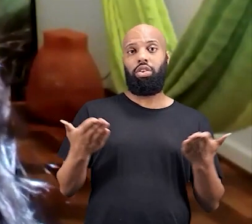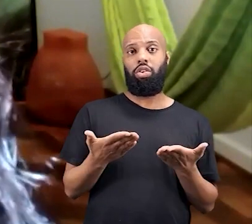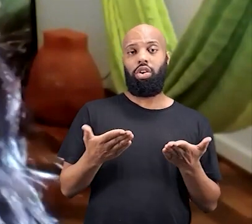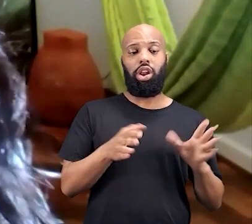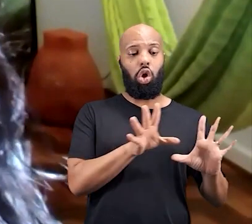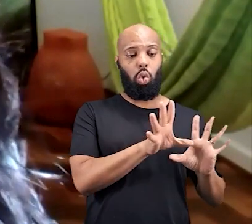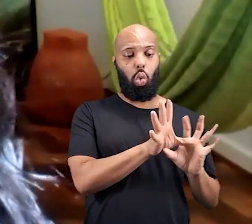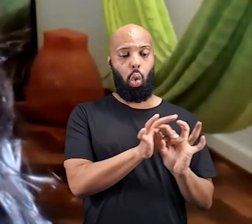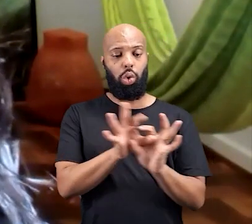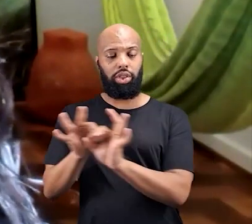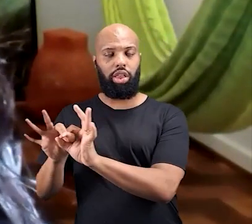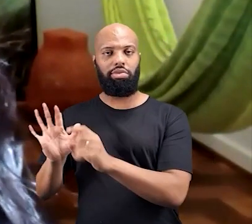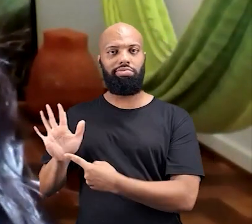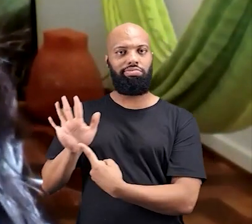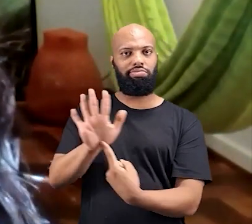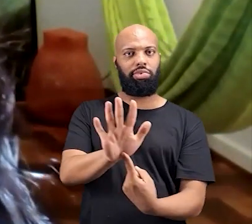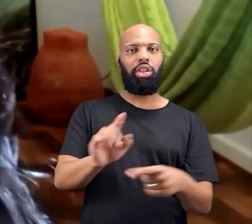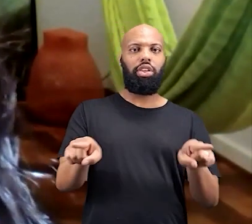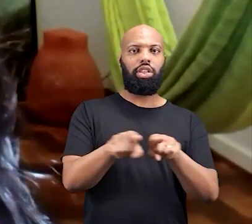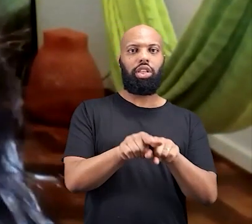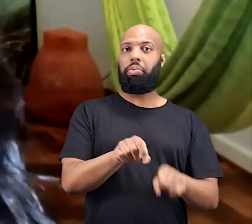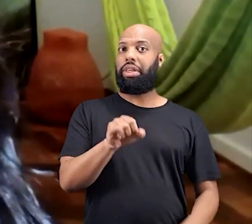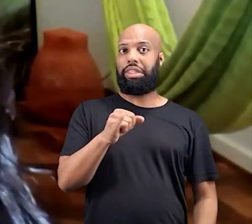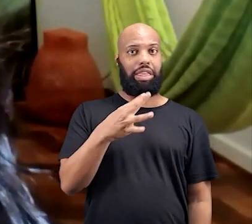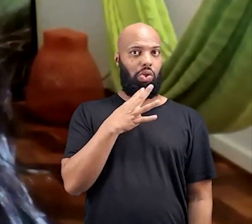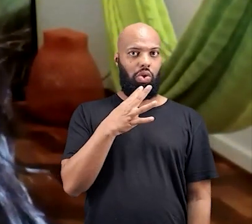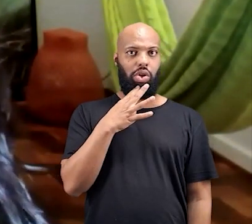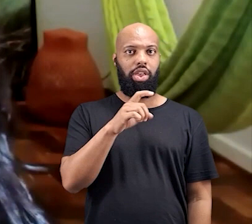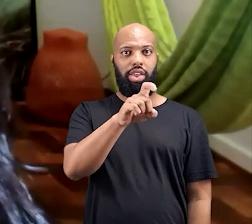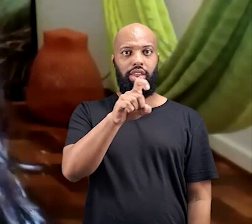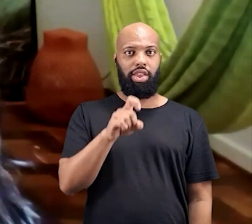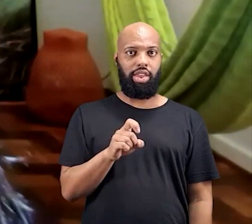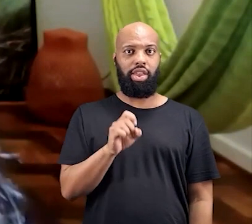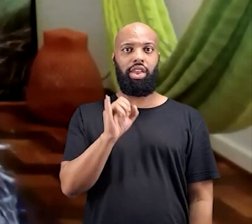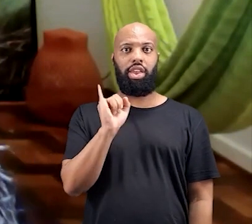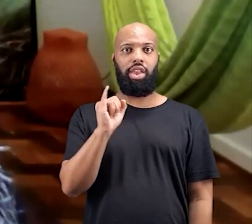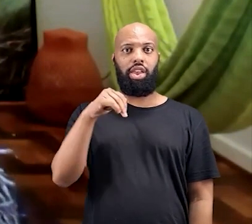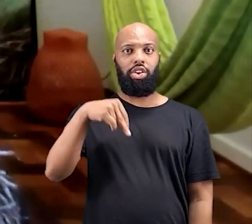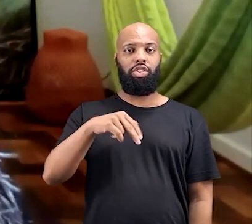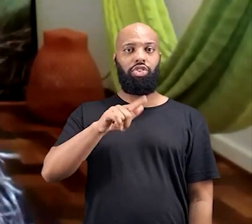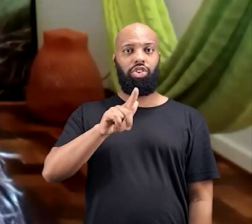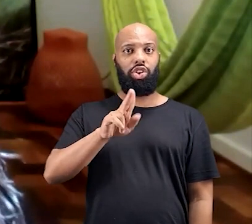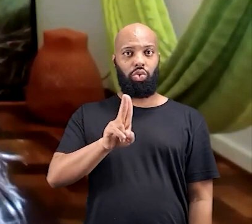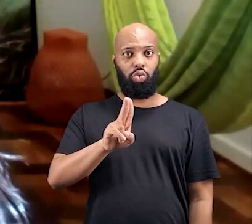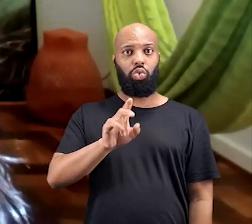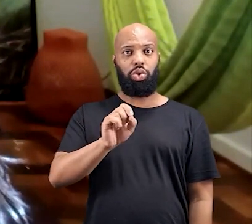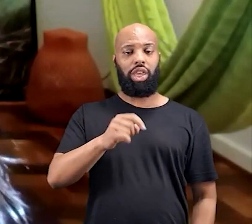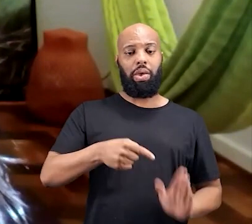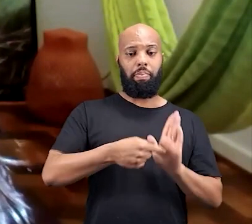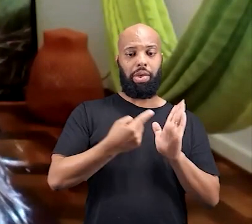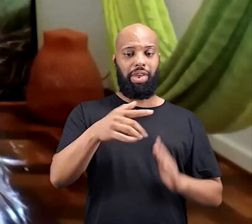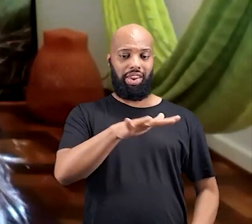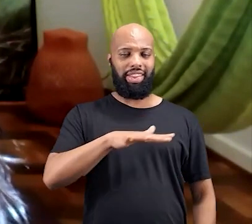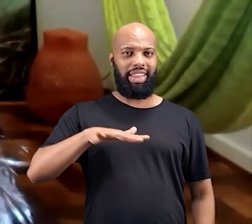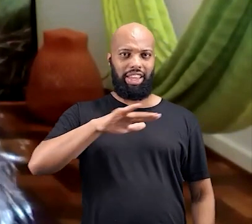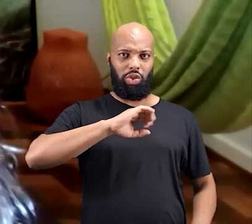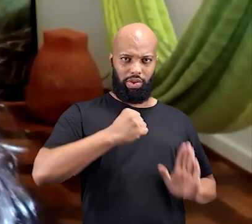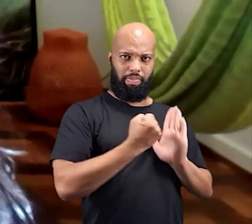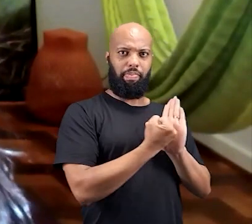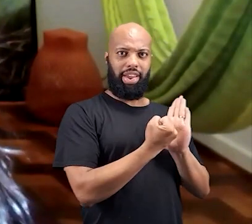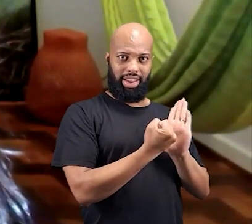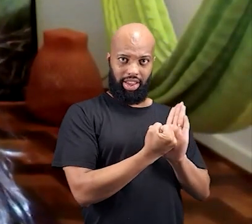Estou fazendo aqui uma contextualização, né? Para quem não conhece o Xingu. O Xingu é o primeiro